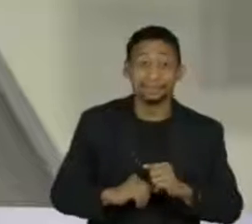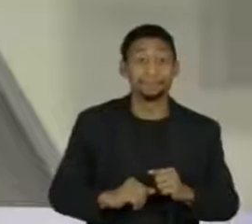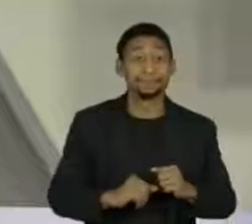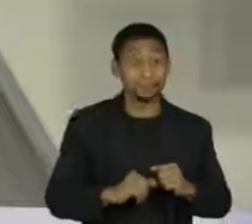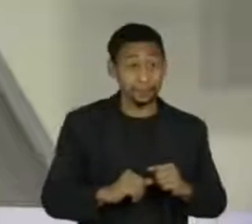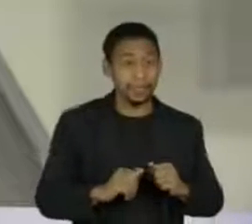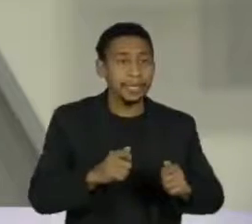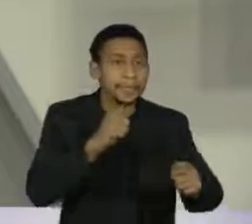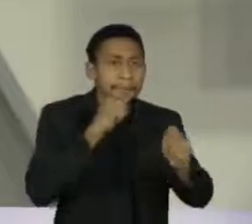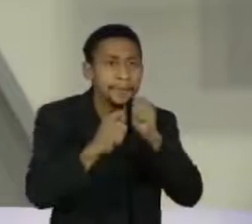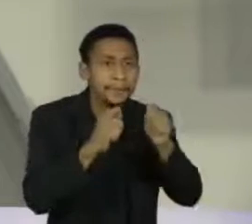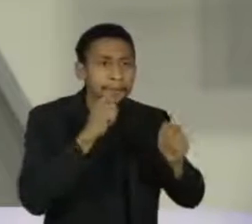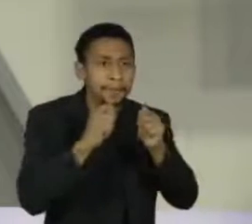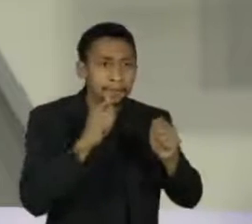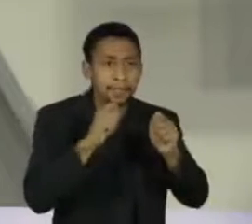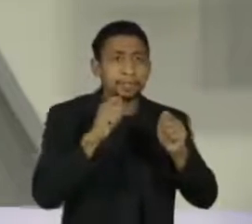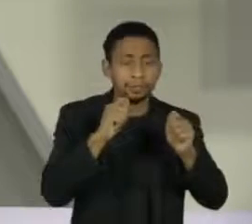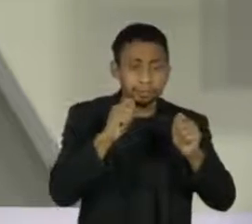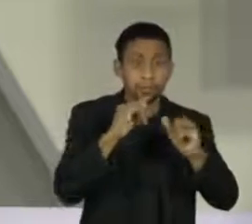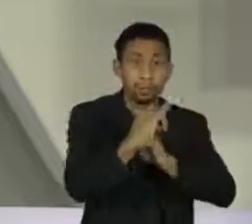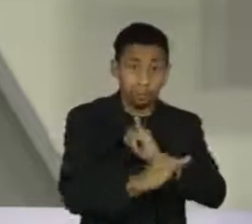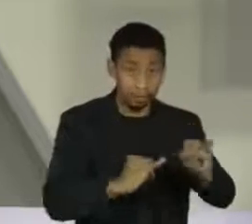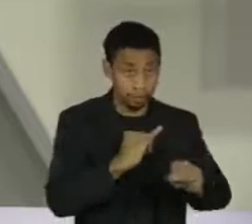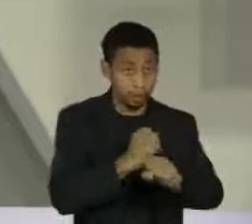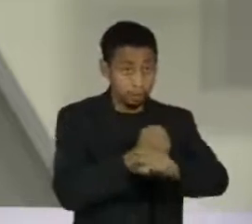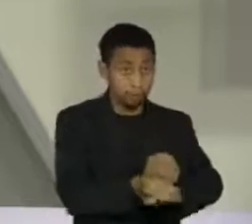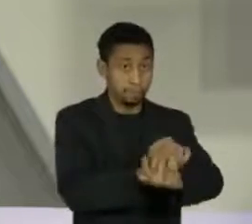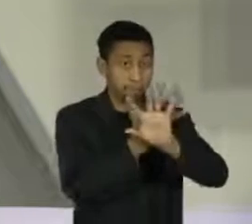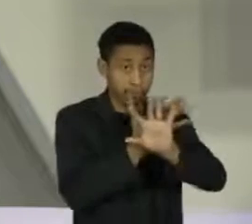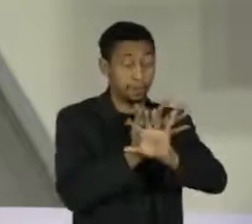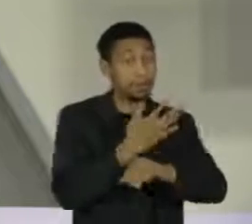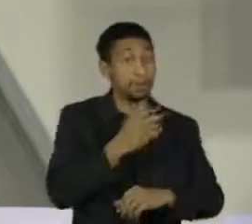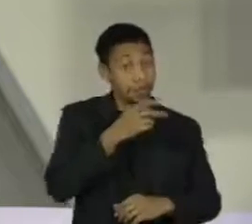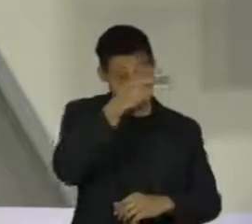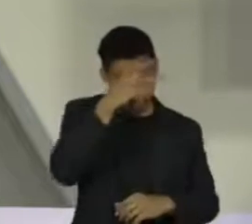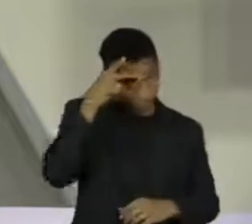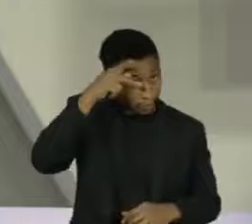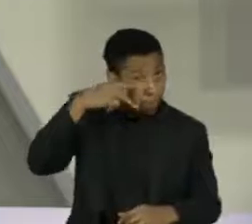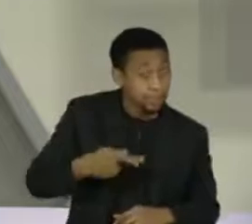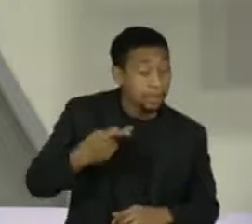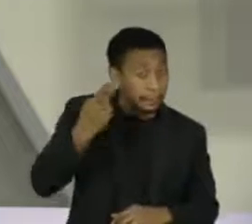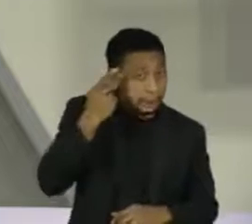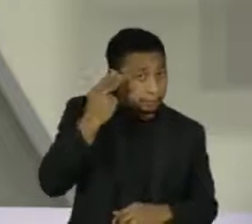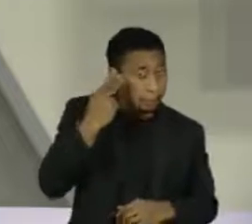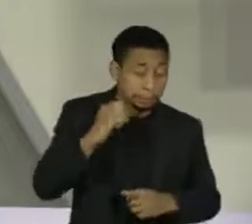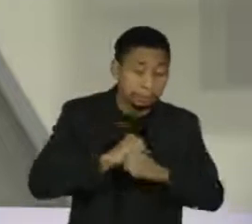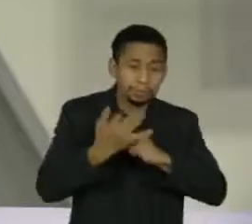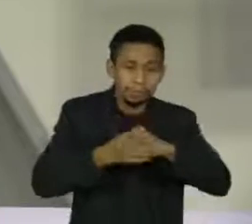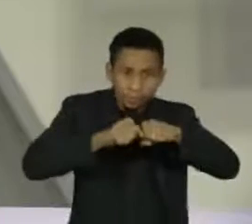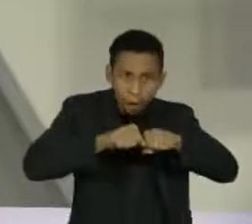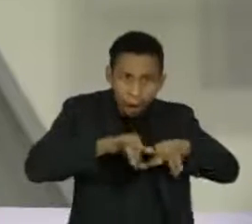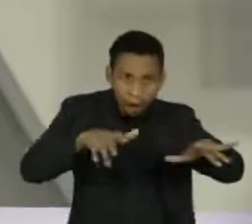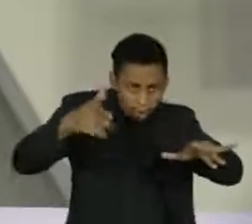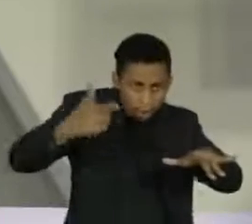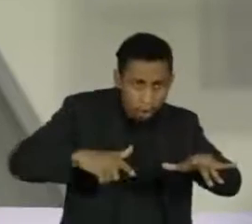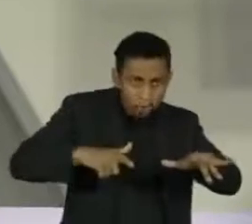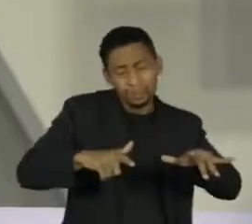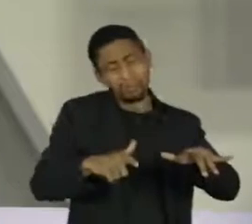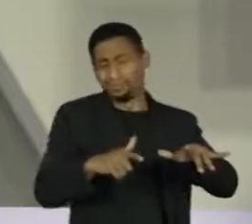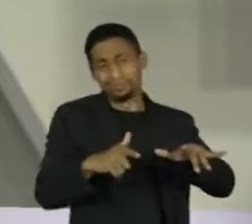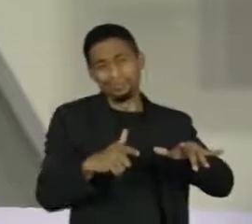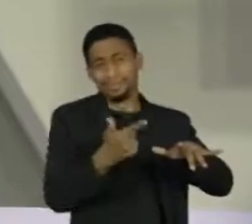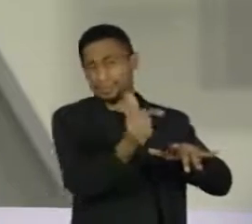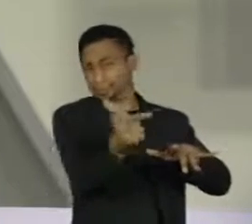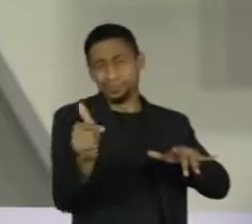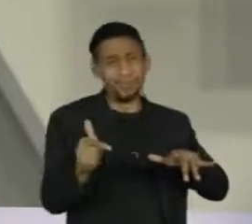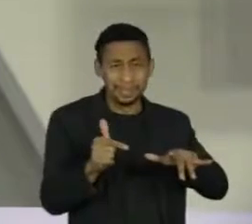Em entrevista coletiva online, a Prefeitura de São Paulo disse que não há a segunda onda da Covid-19 na cidade. Afirmou que há estabilidade